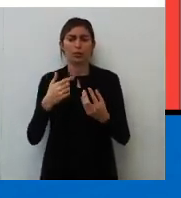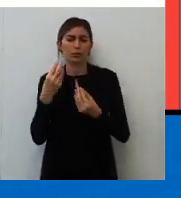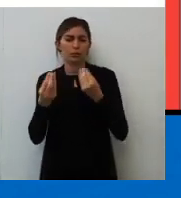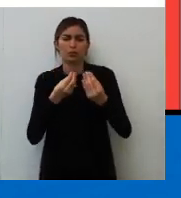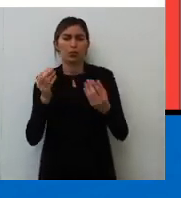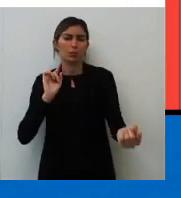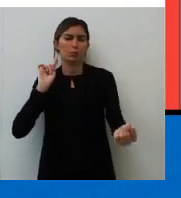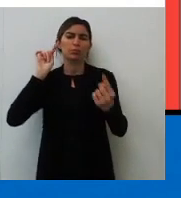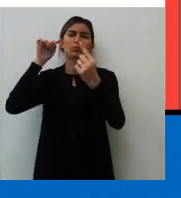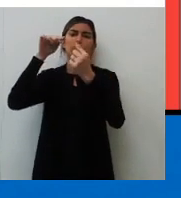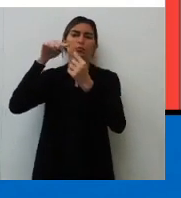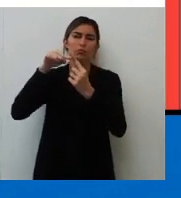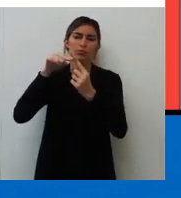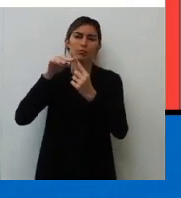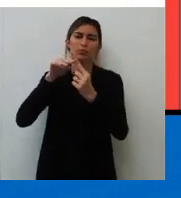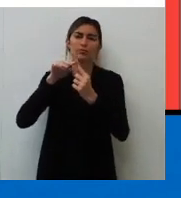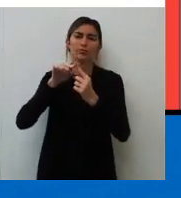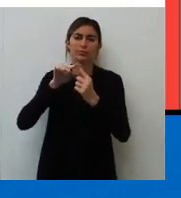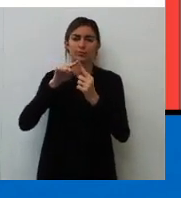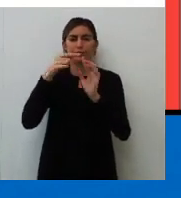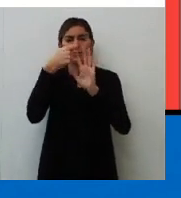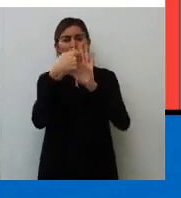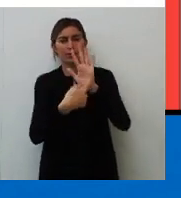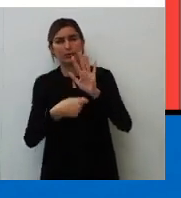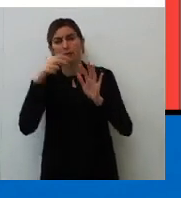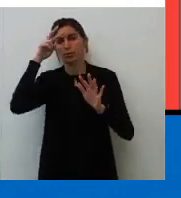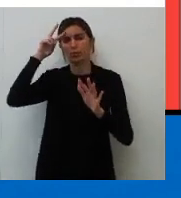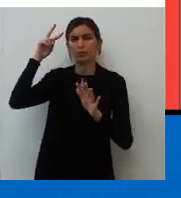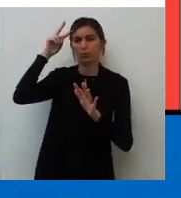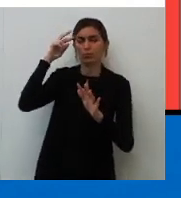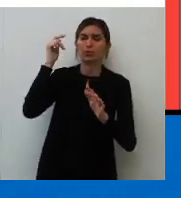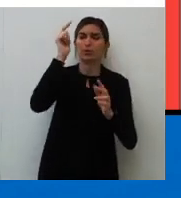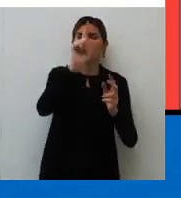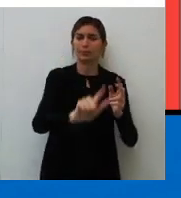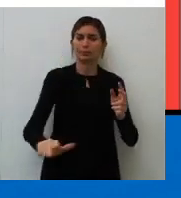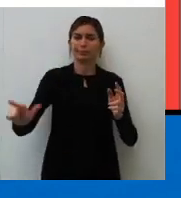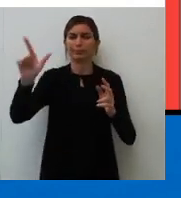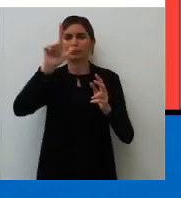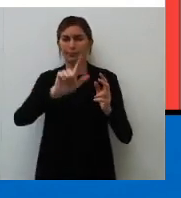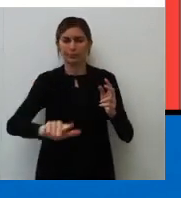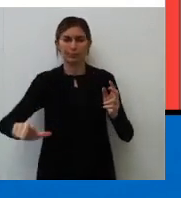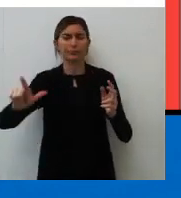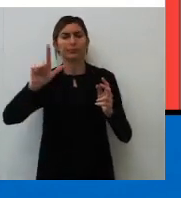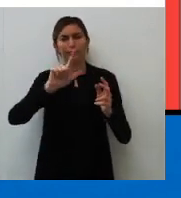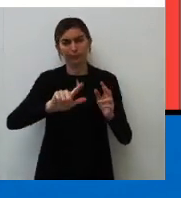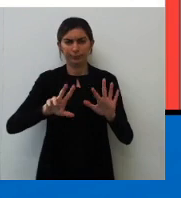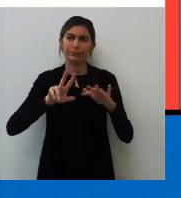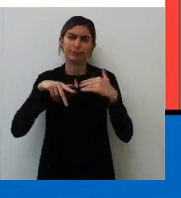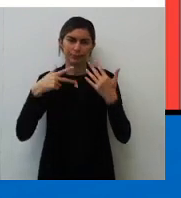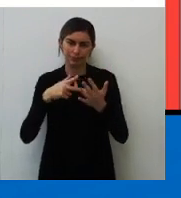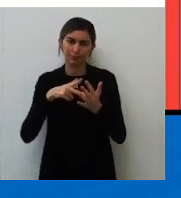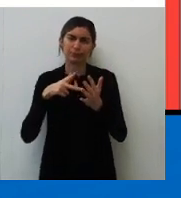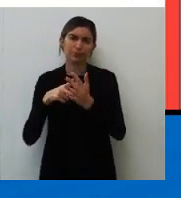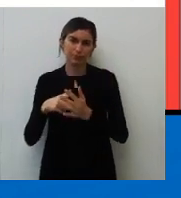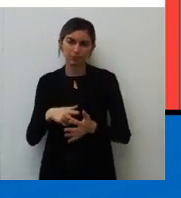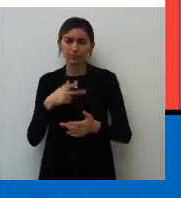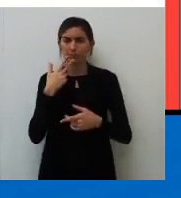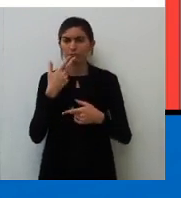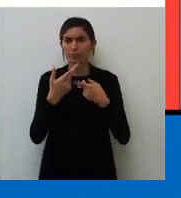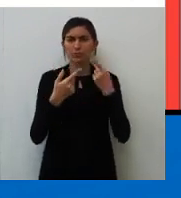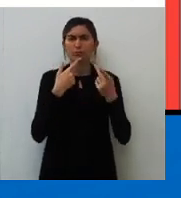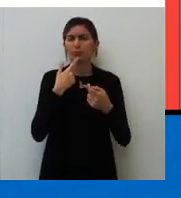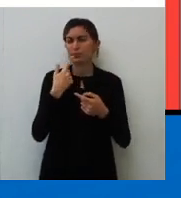relacionar redação com história, com literatura. Não verdade? Tava falando